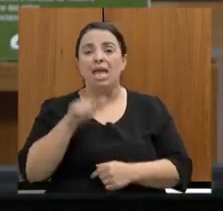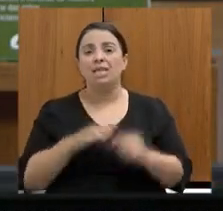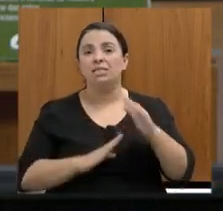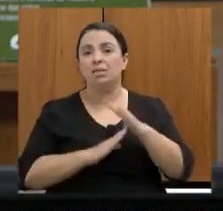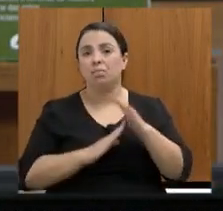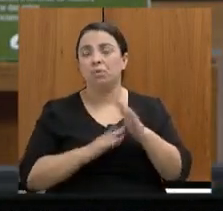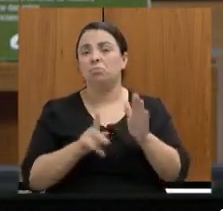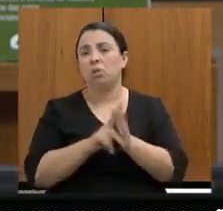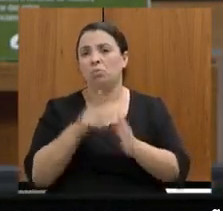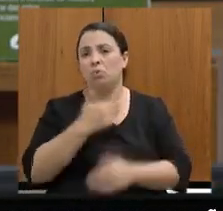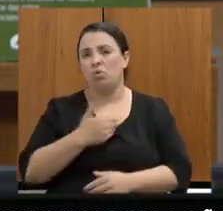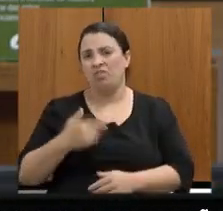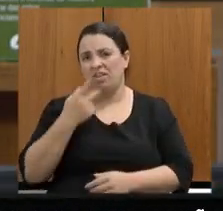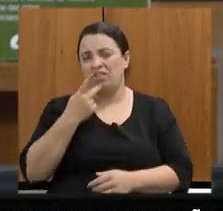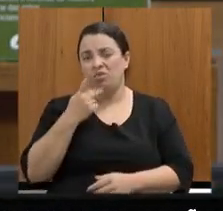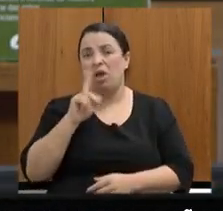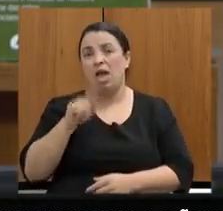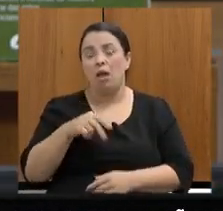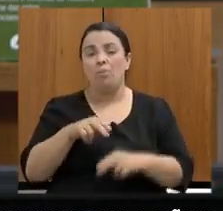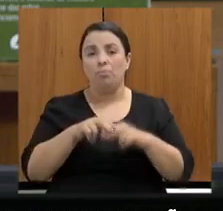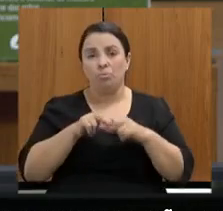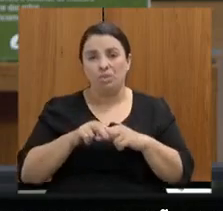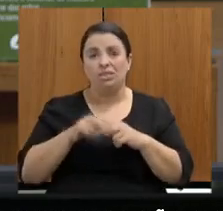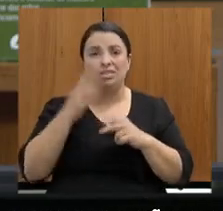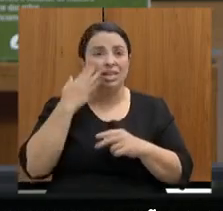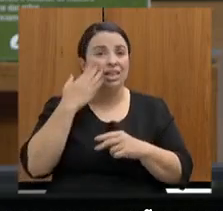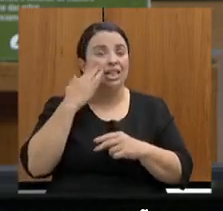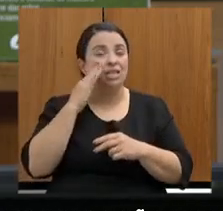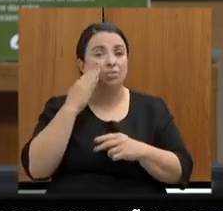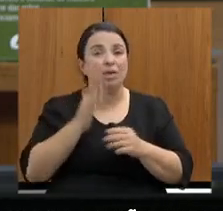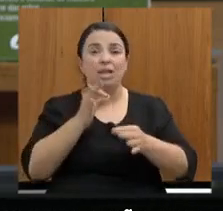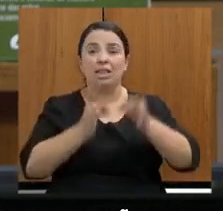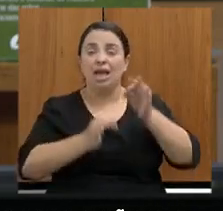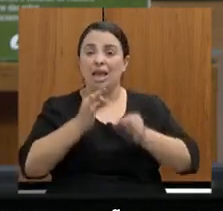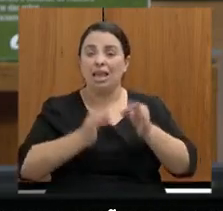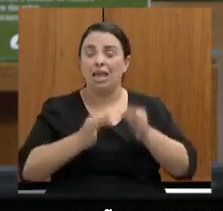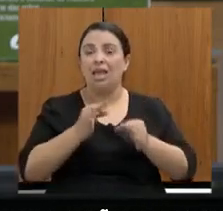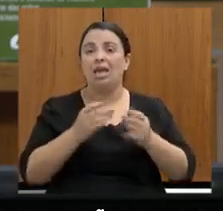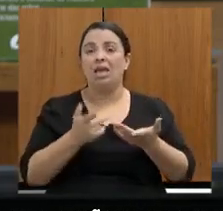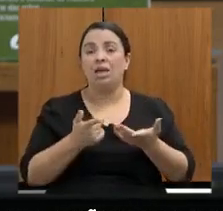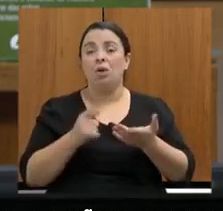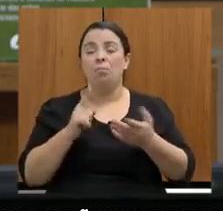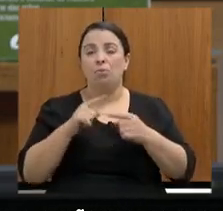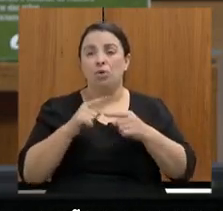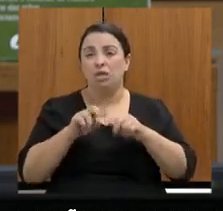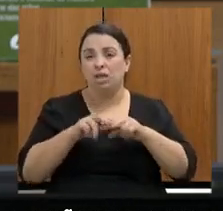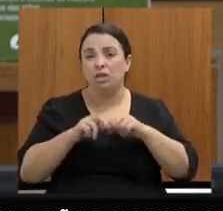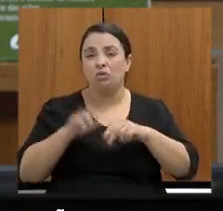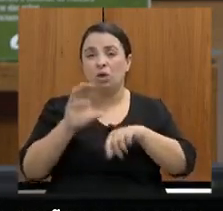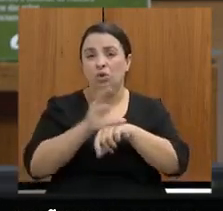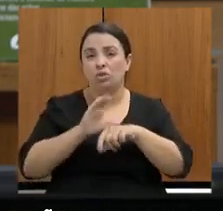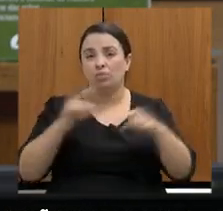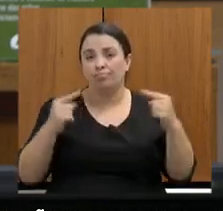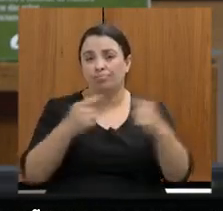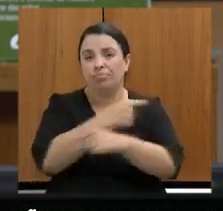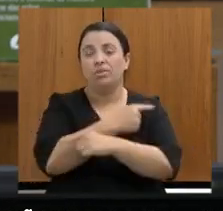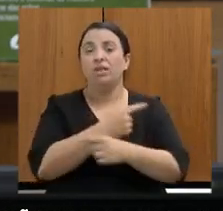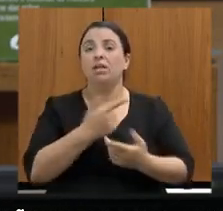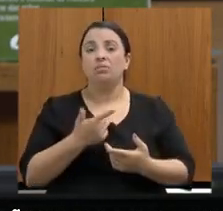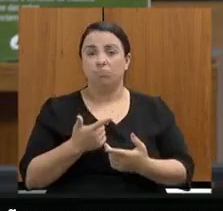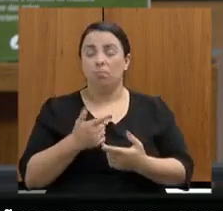que o governador tenha falado são por interpretações judiciais da inconstitucionalidade, inclusive, da emenda à Constituição, que